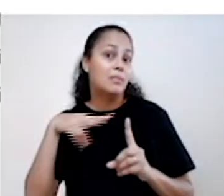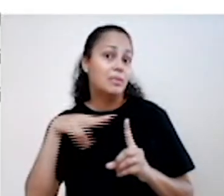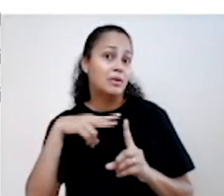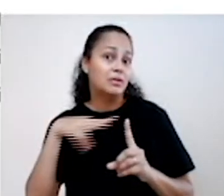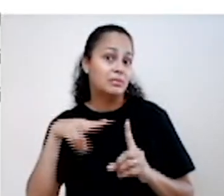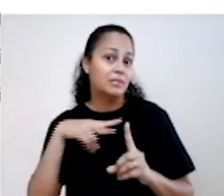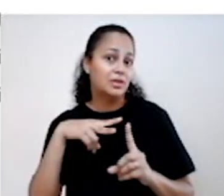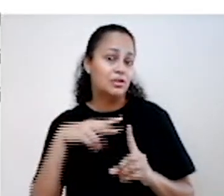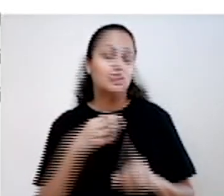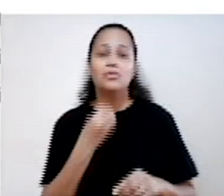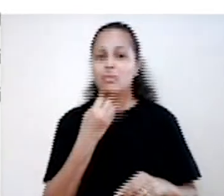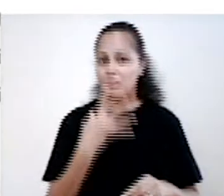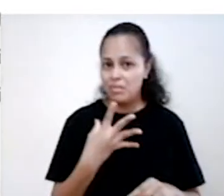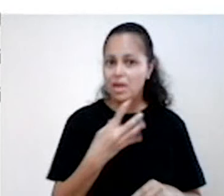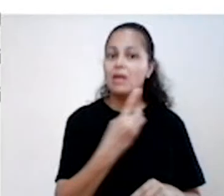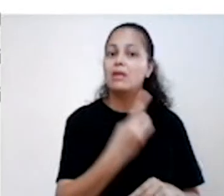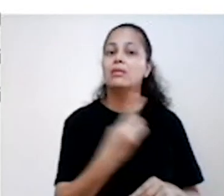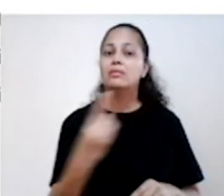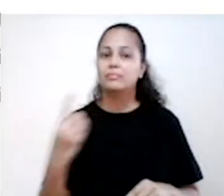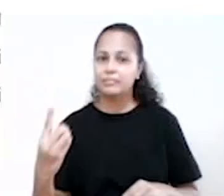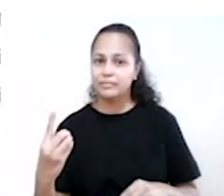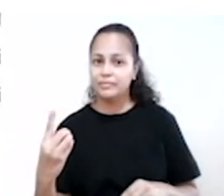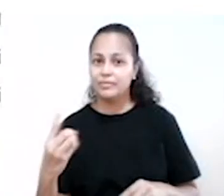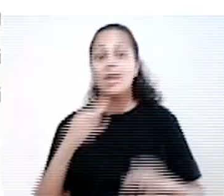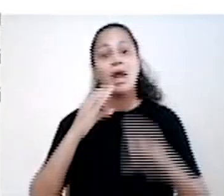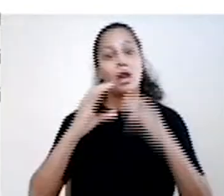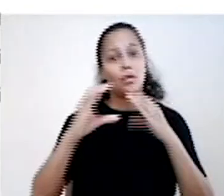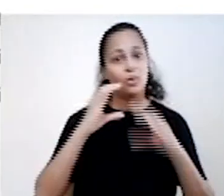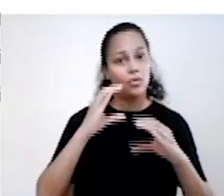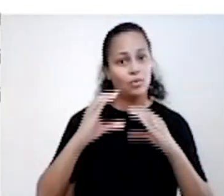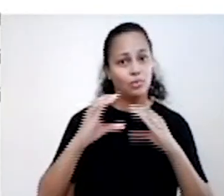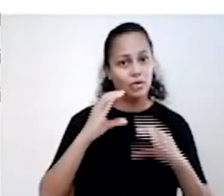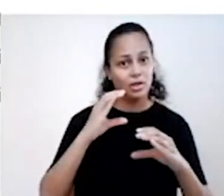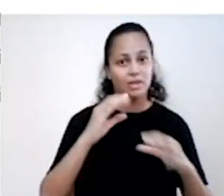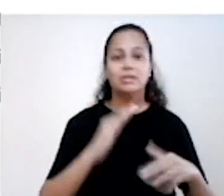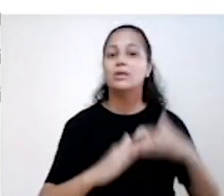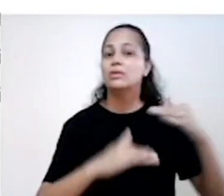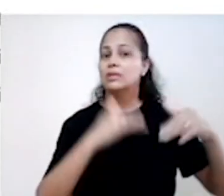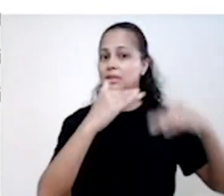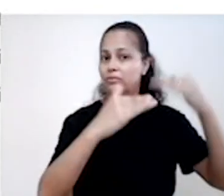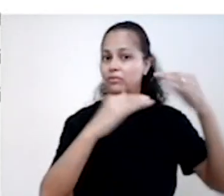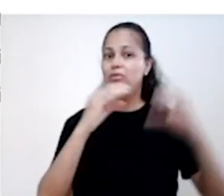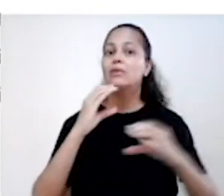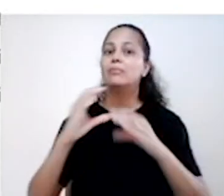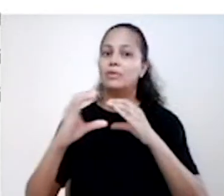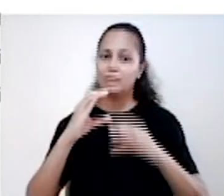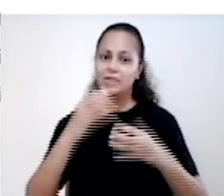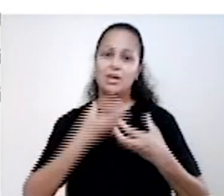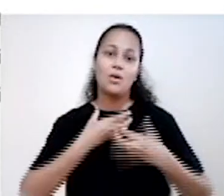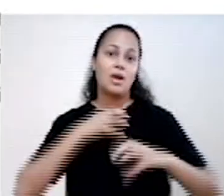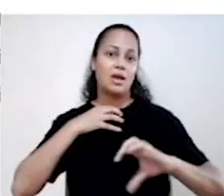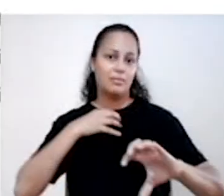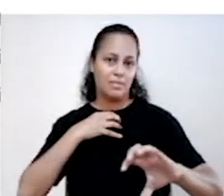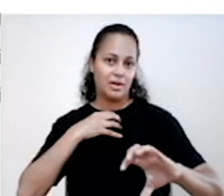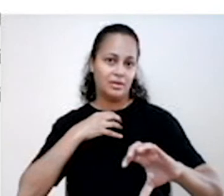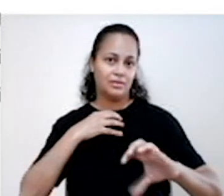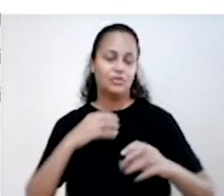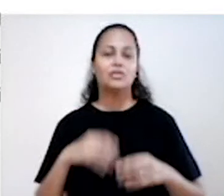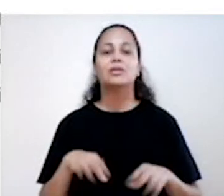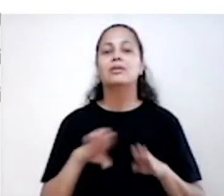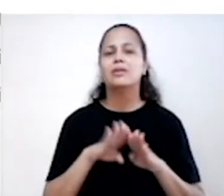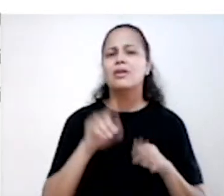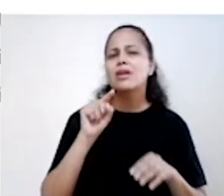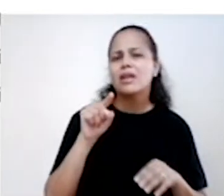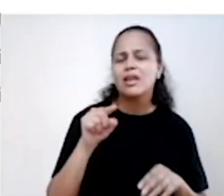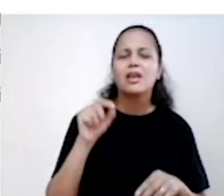positiva de si mesma e dos outros A comunicação, desenvolver uma comunicação empática, não violenta Sem omissão de